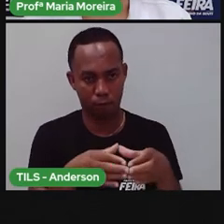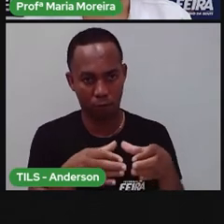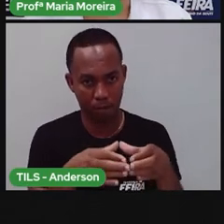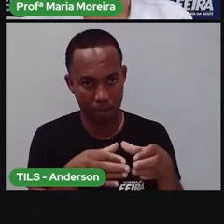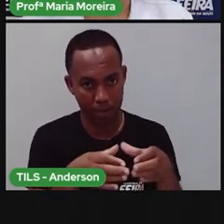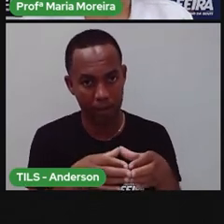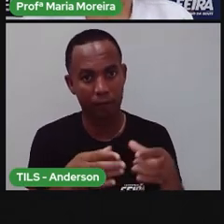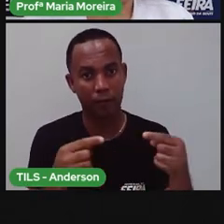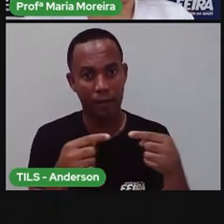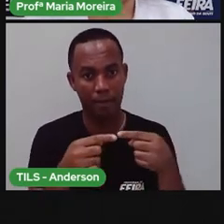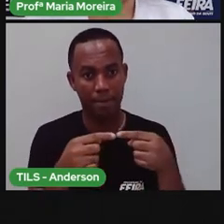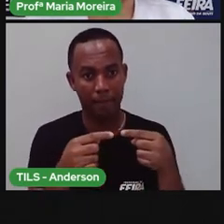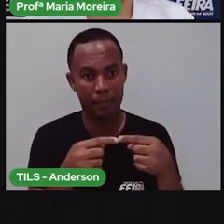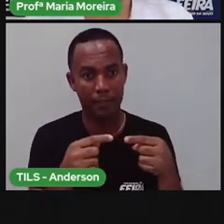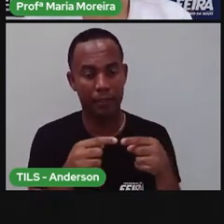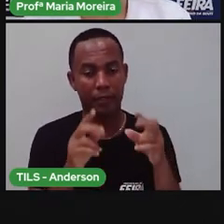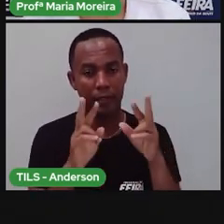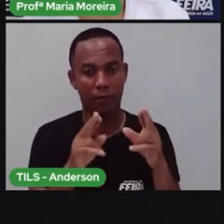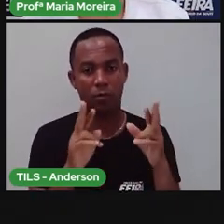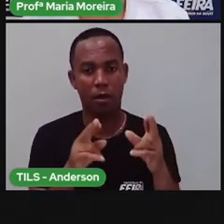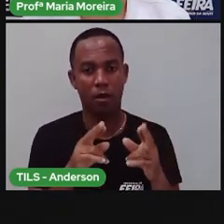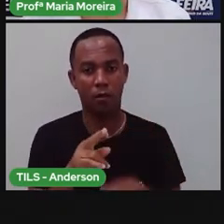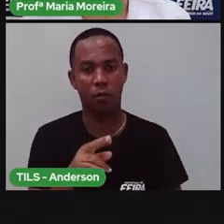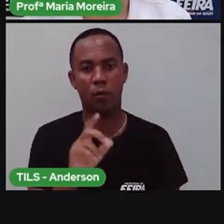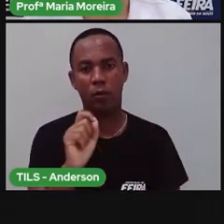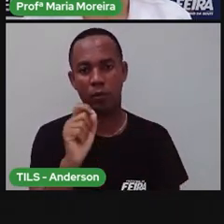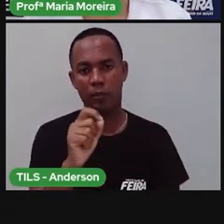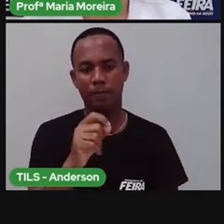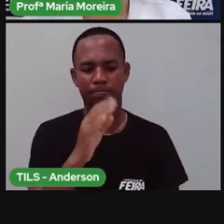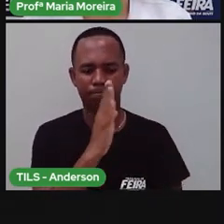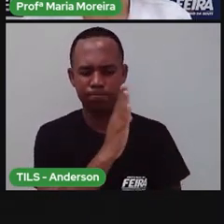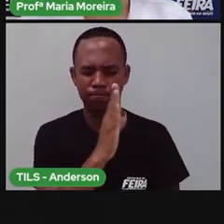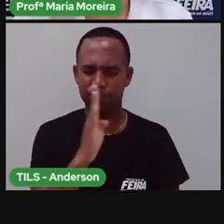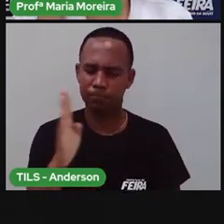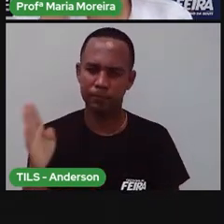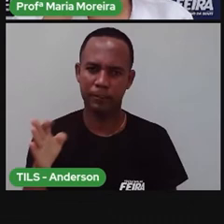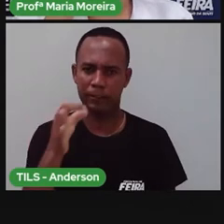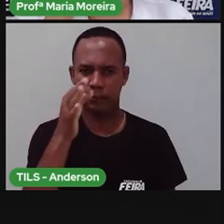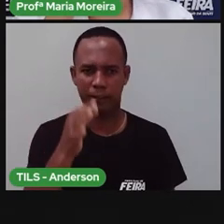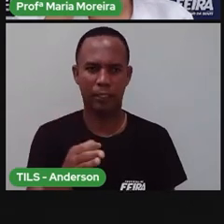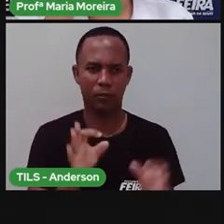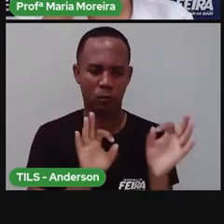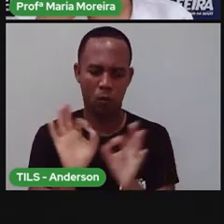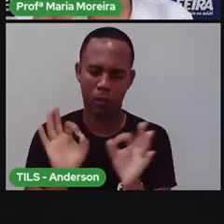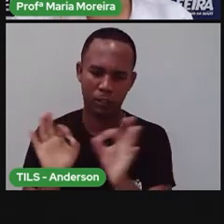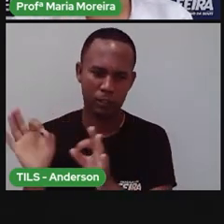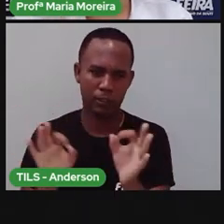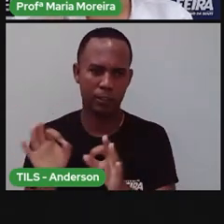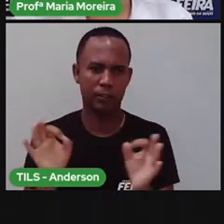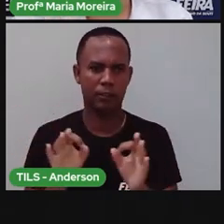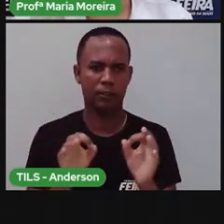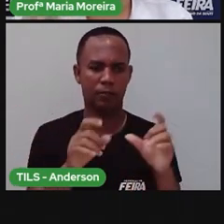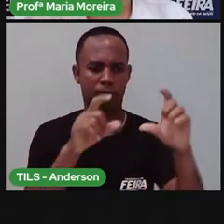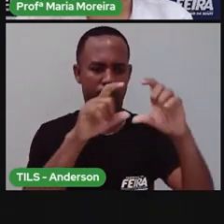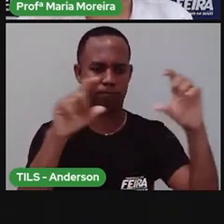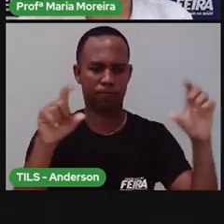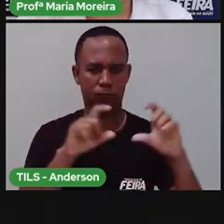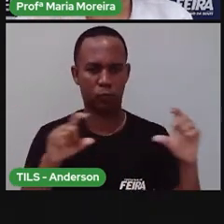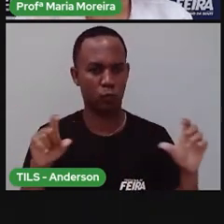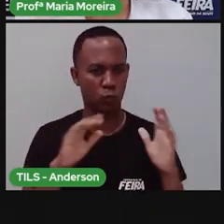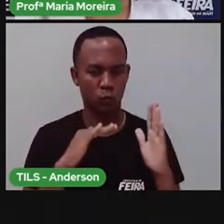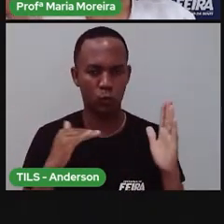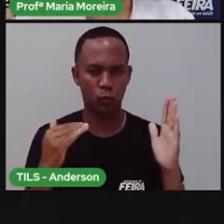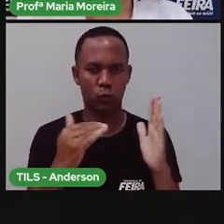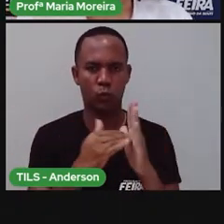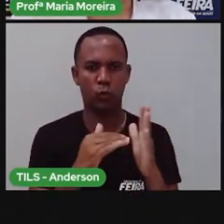métrica. Ou seja, pelo mesmo conjunto de regras que dirige a medida, o ritmo e a organização do verso, da estrofe, do poema como um todo.